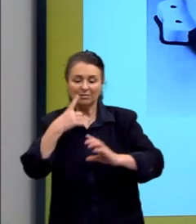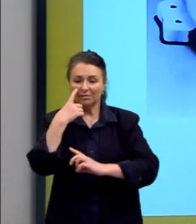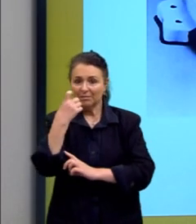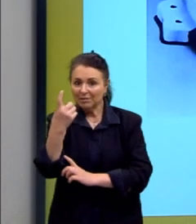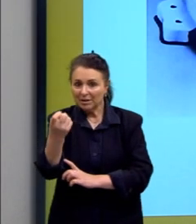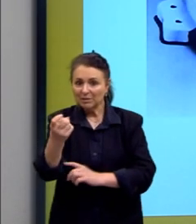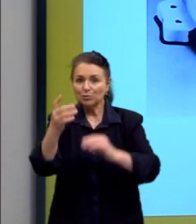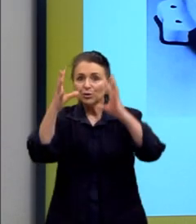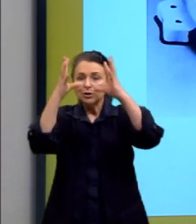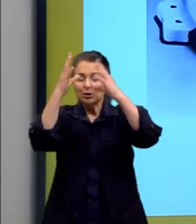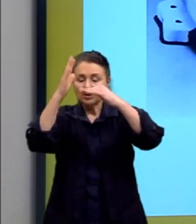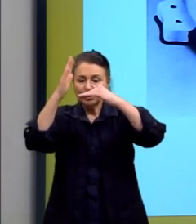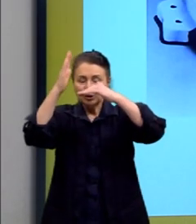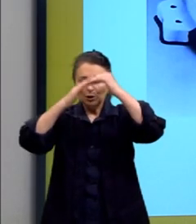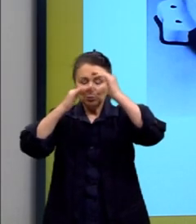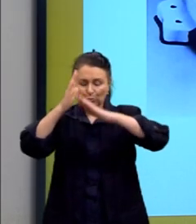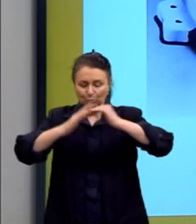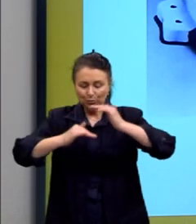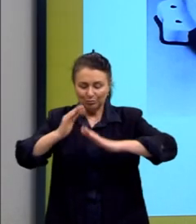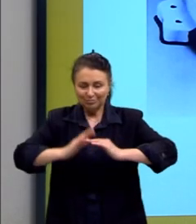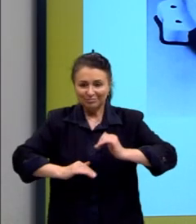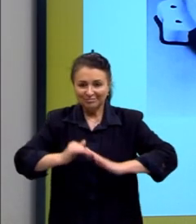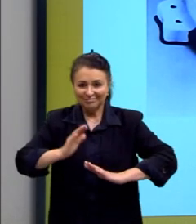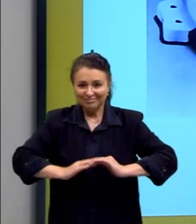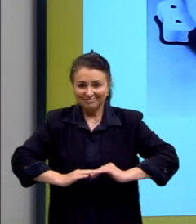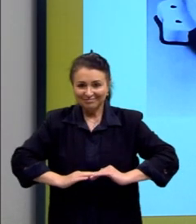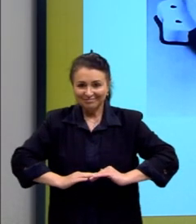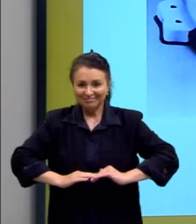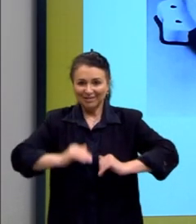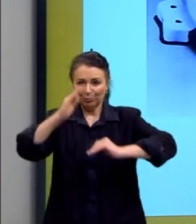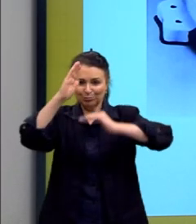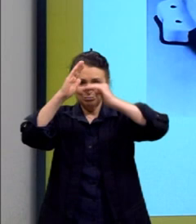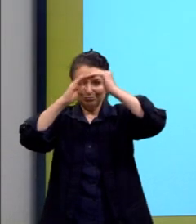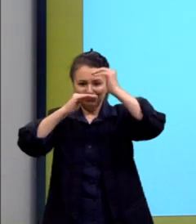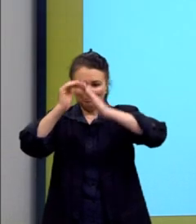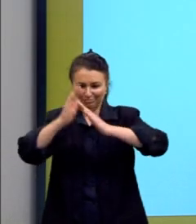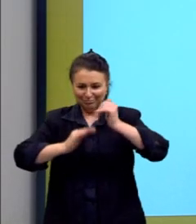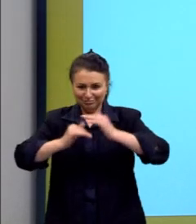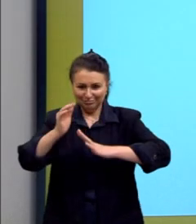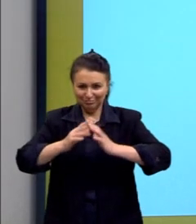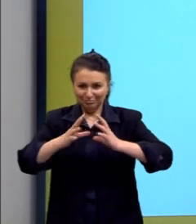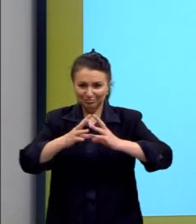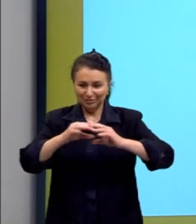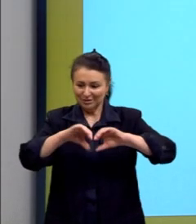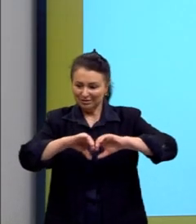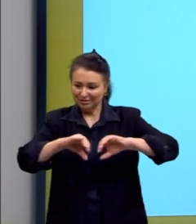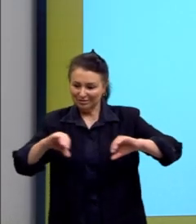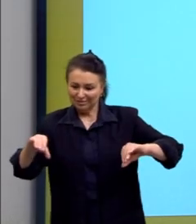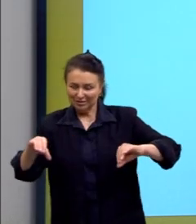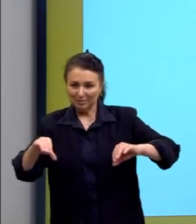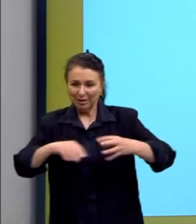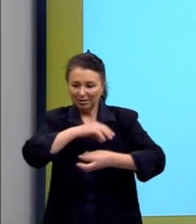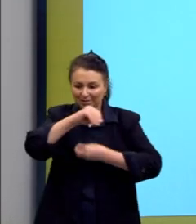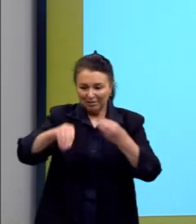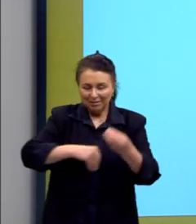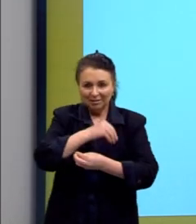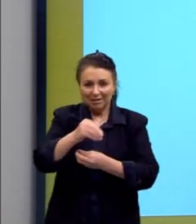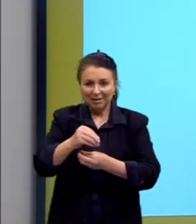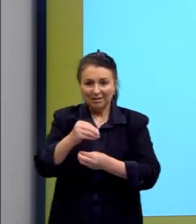desconstruir, de desmontar. Então, como nós vimos aqui no conceito,